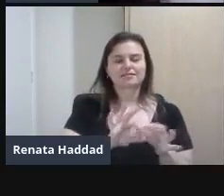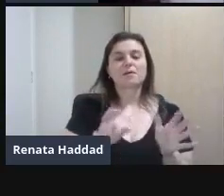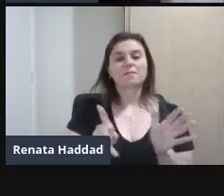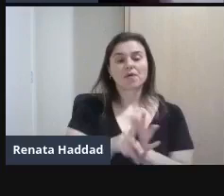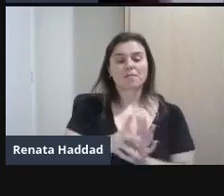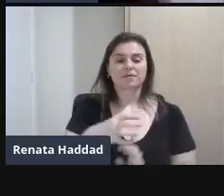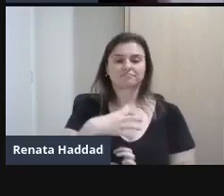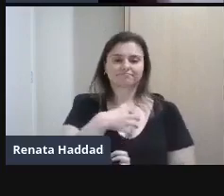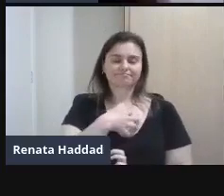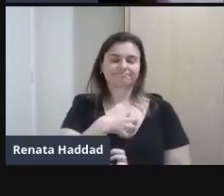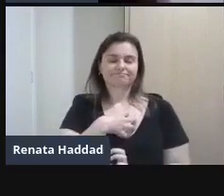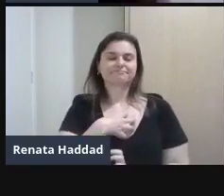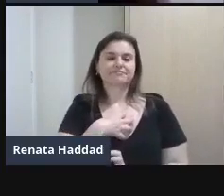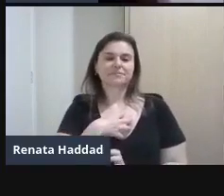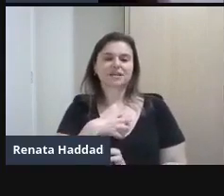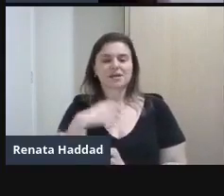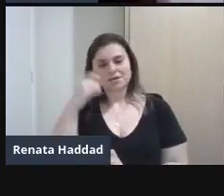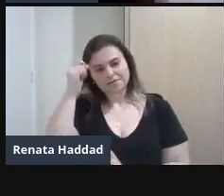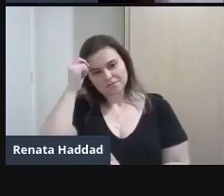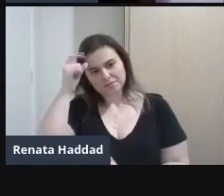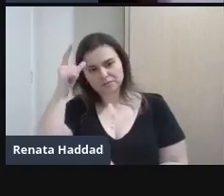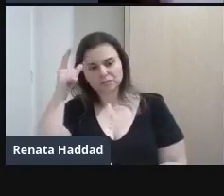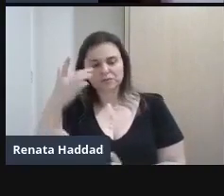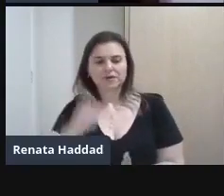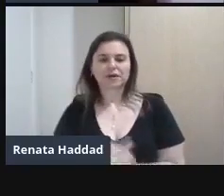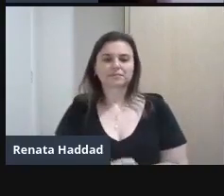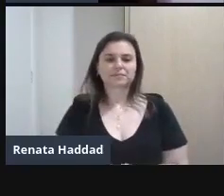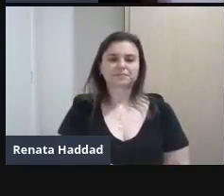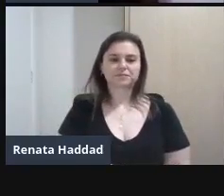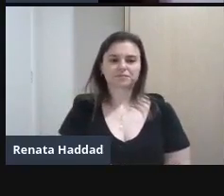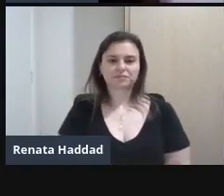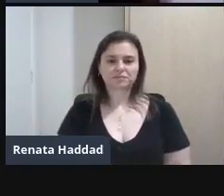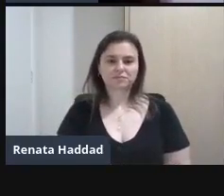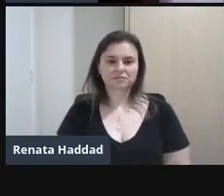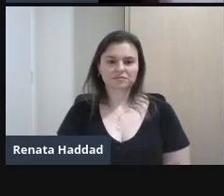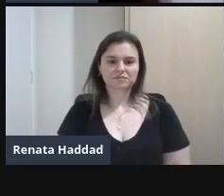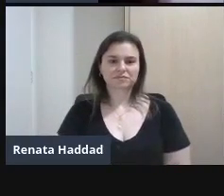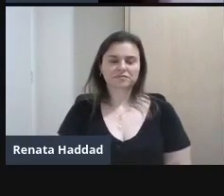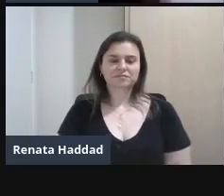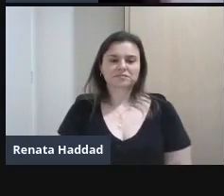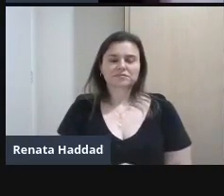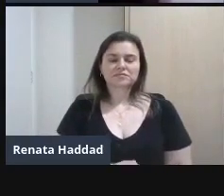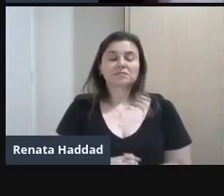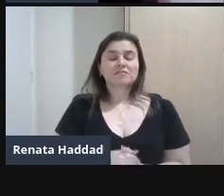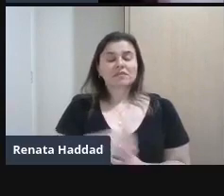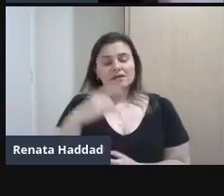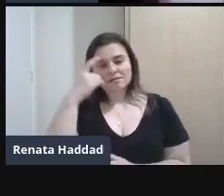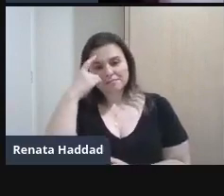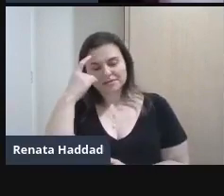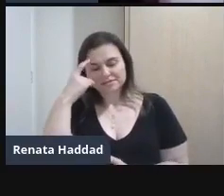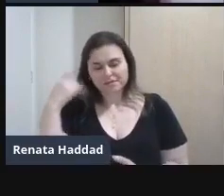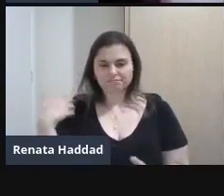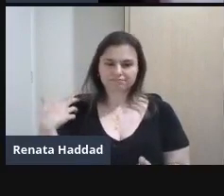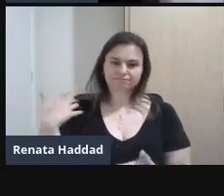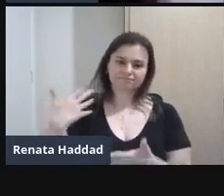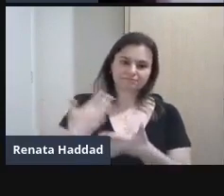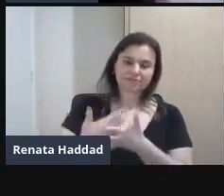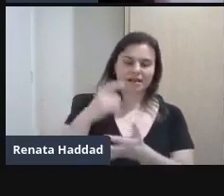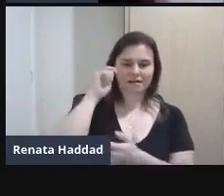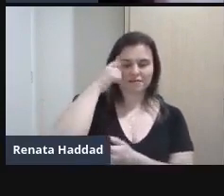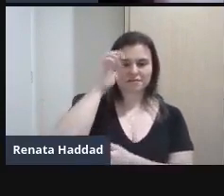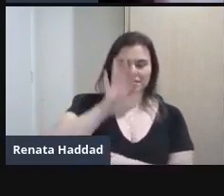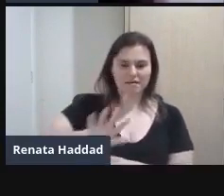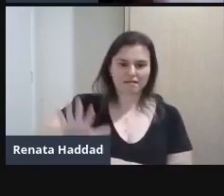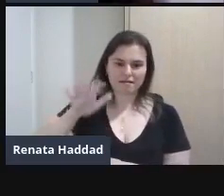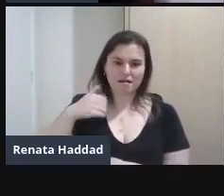Traz Com a cultura Com A ascendência Africana Que vem pra cá Escravizada